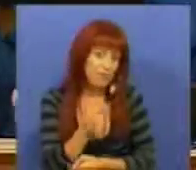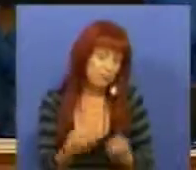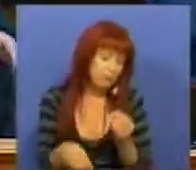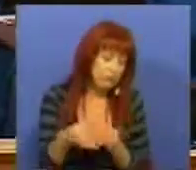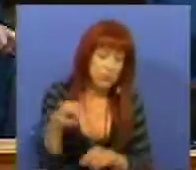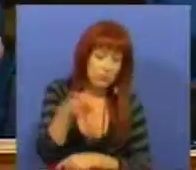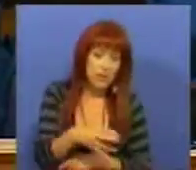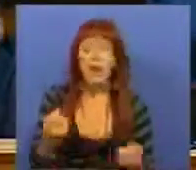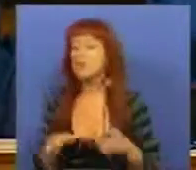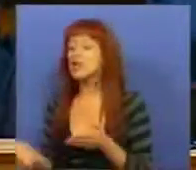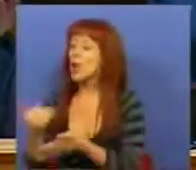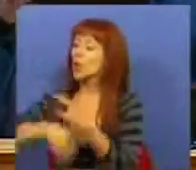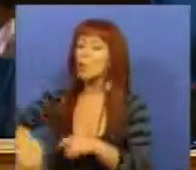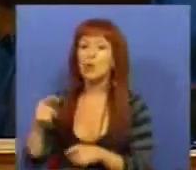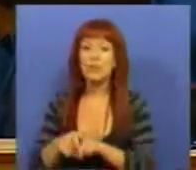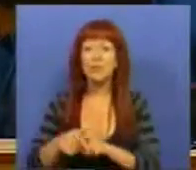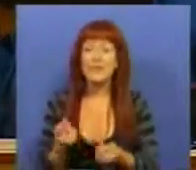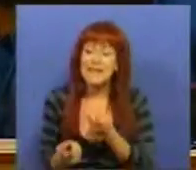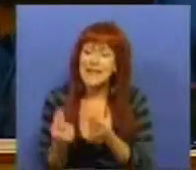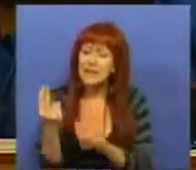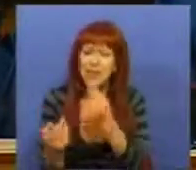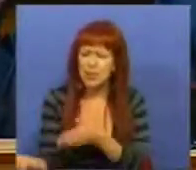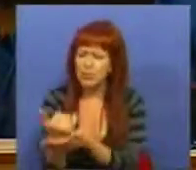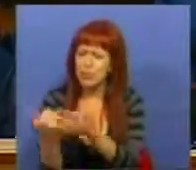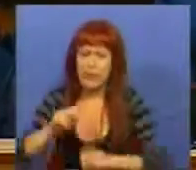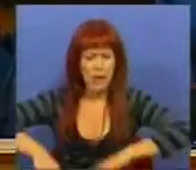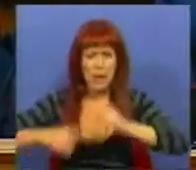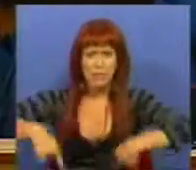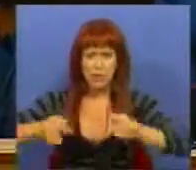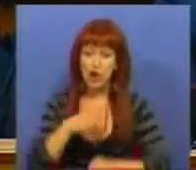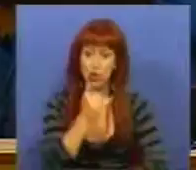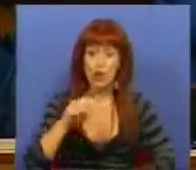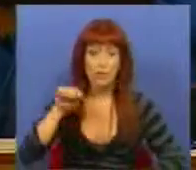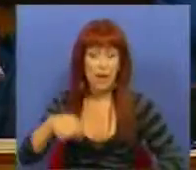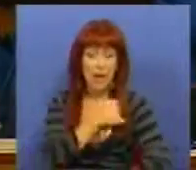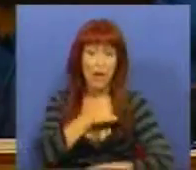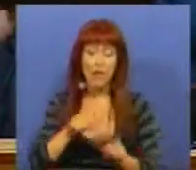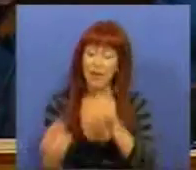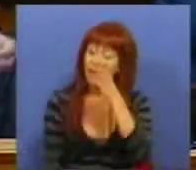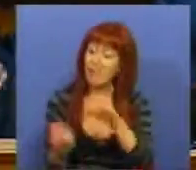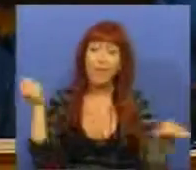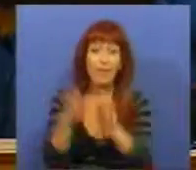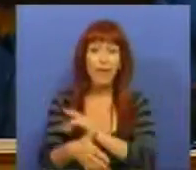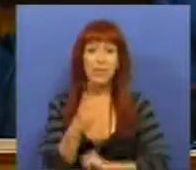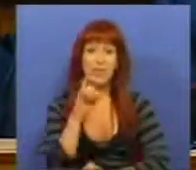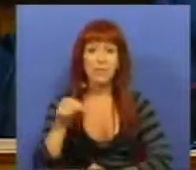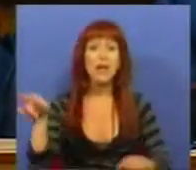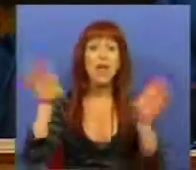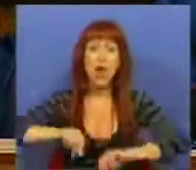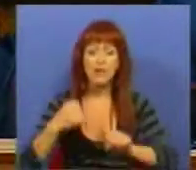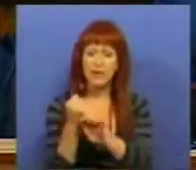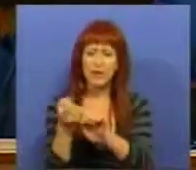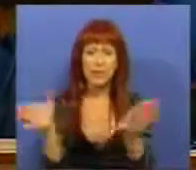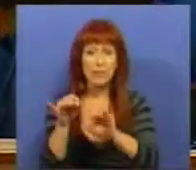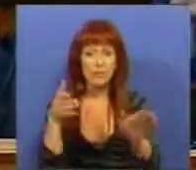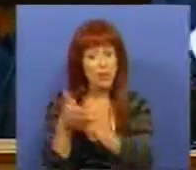mas a recuperar centímetro por cêntimo, capaz de reabilitar 200 mil casas e de criar 60 mil novos postos de